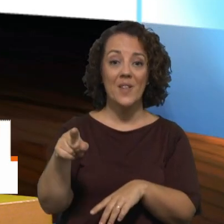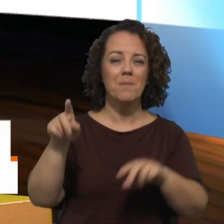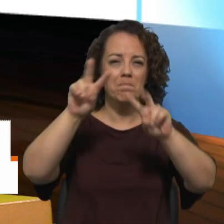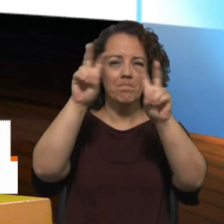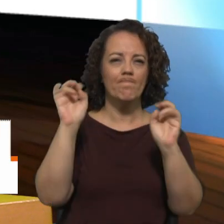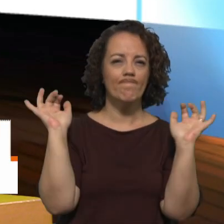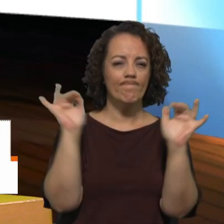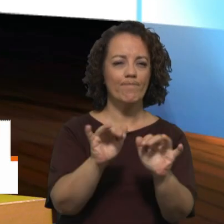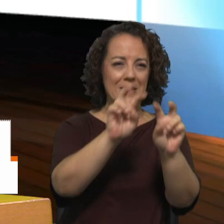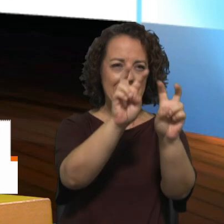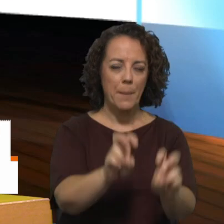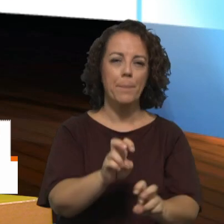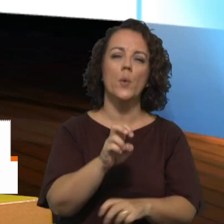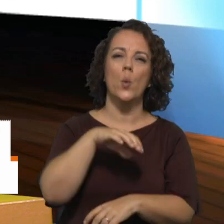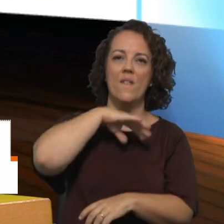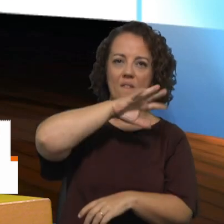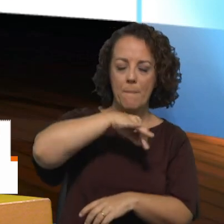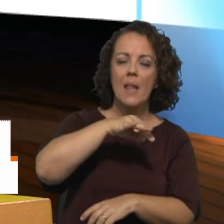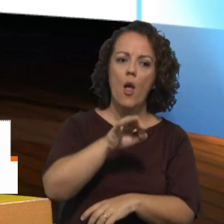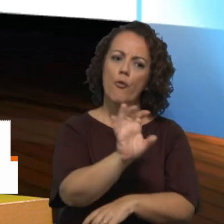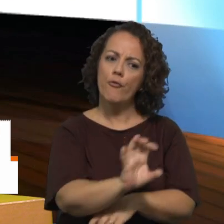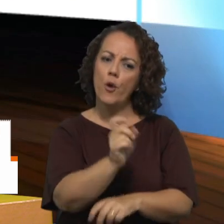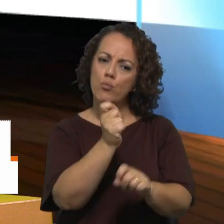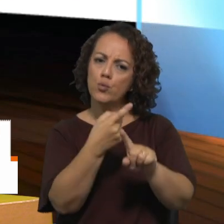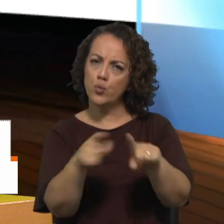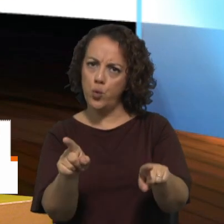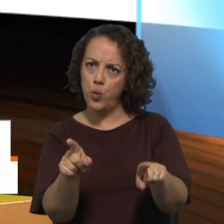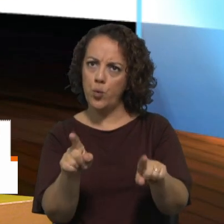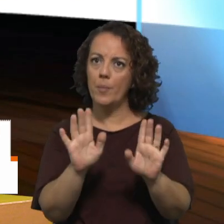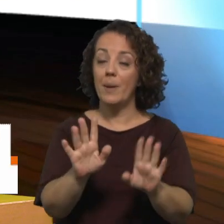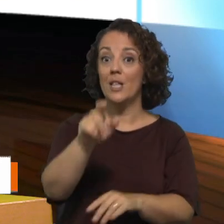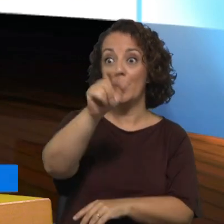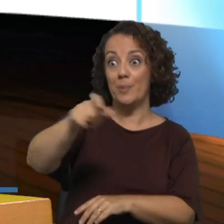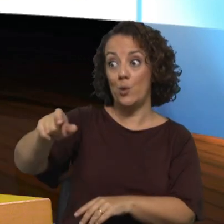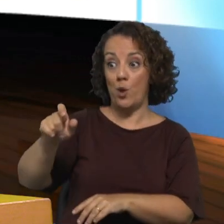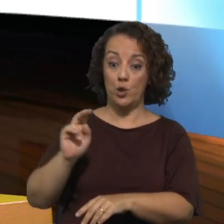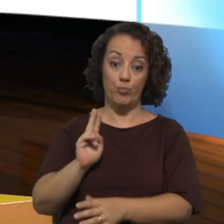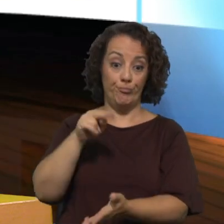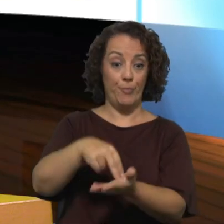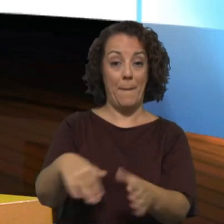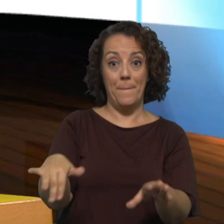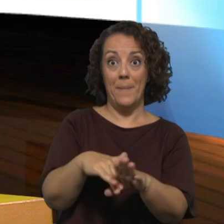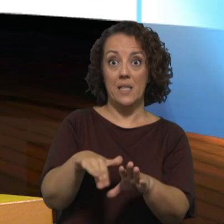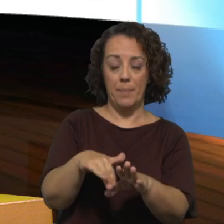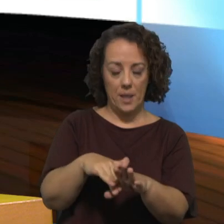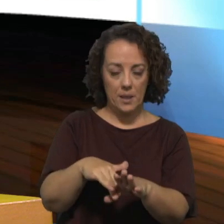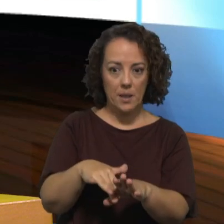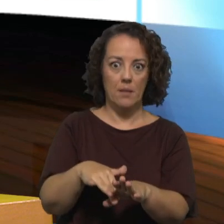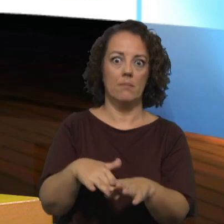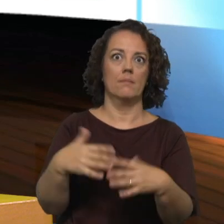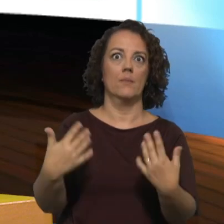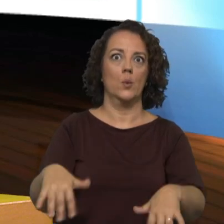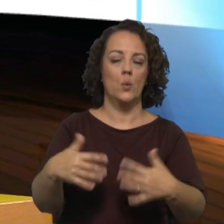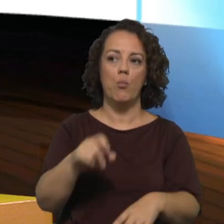tinham uma sala composta de outra forma. Agora, para os participantes, sem dúvida, pela possibilidade de um voto